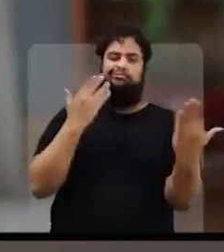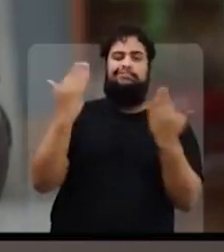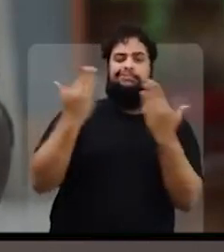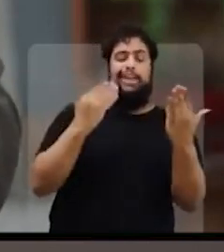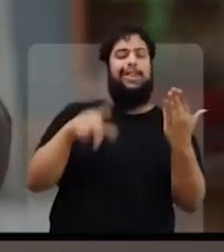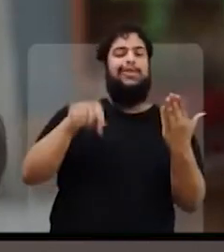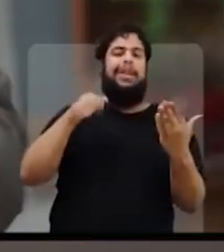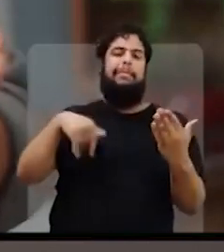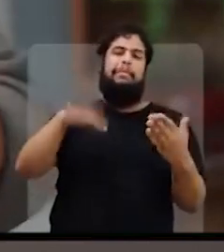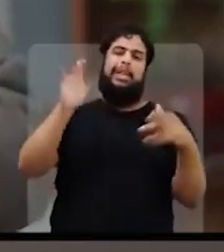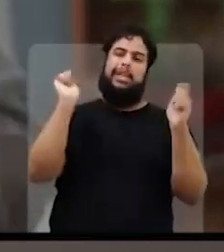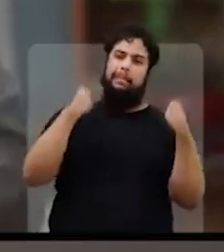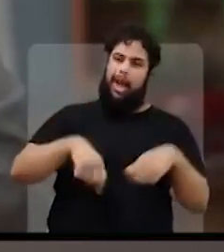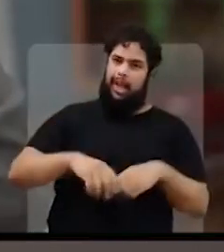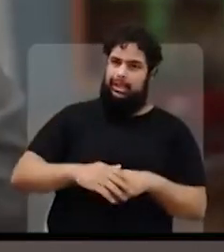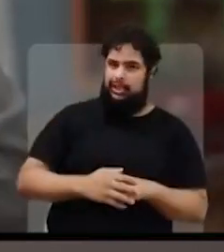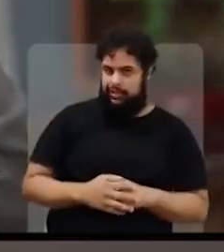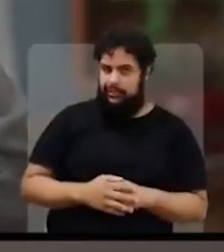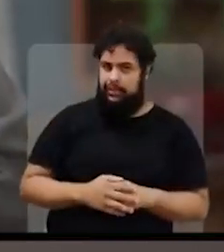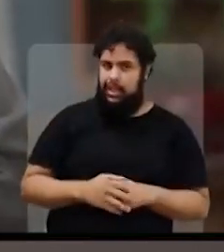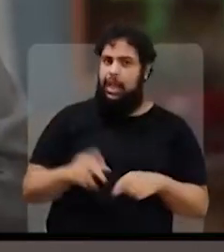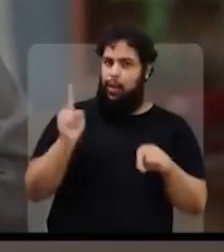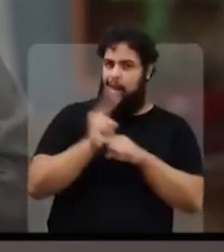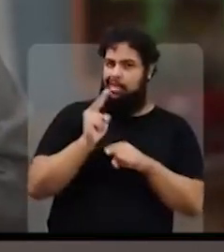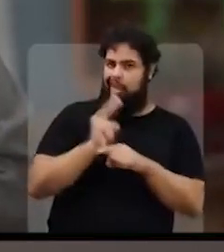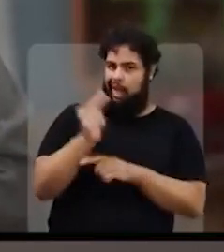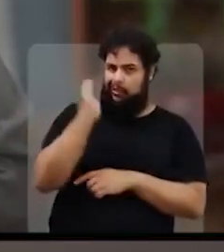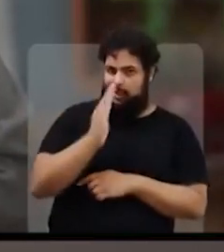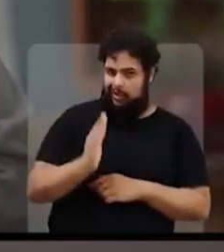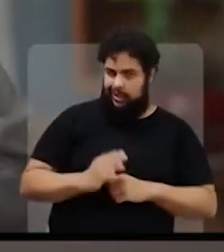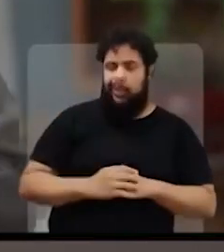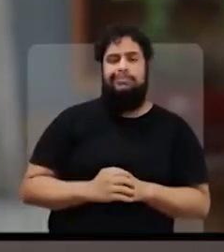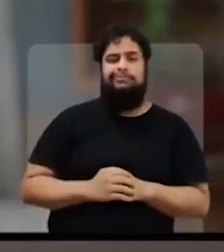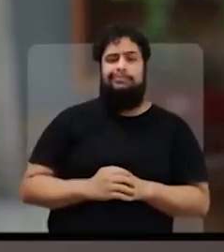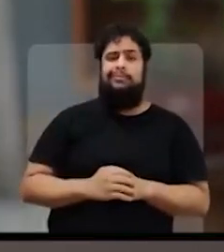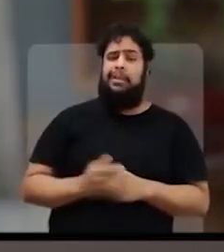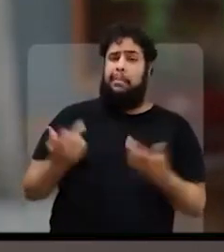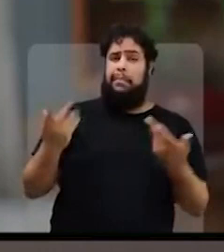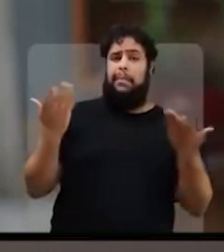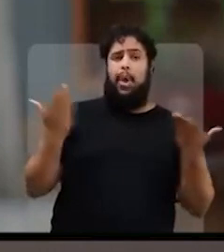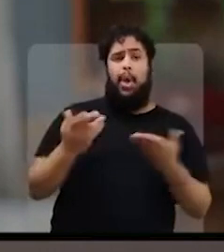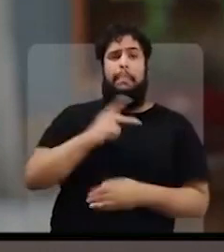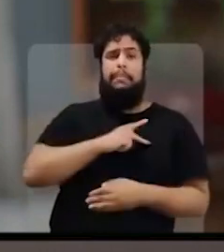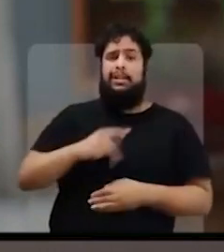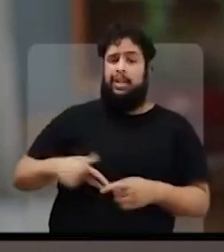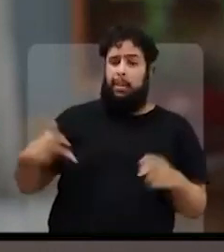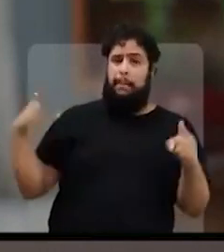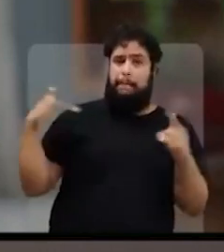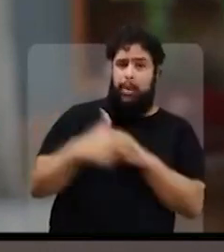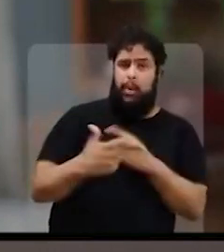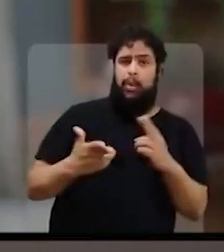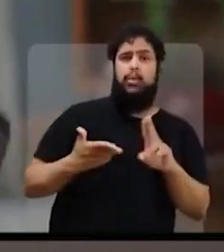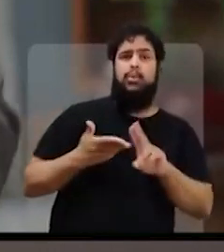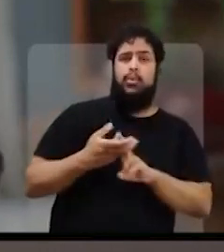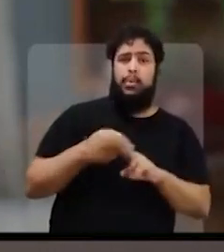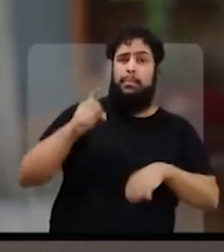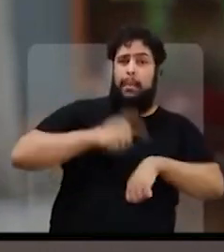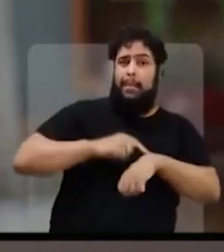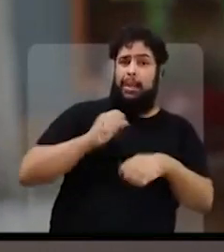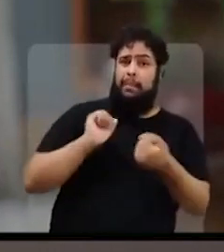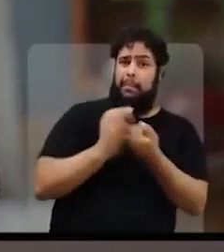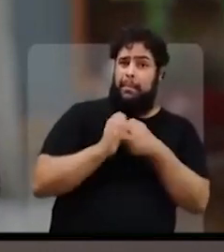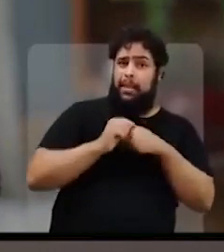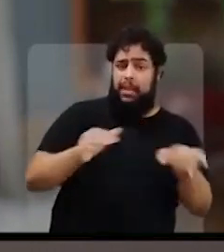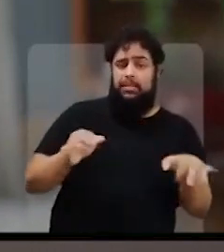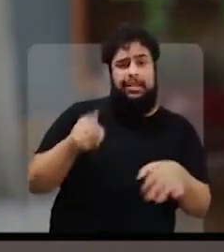e escolher quem tem mais condições de cuidar do Brasil. Enquanto o atual presidente cortou o dinheiro do SUS em plena